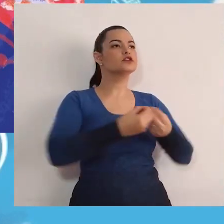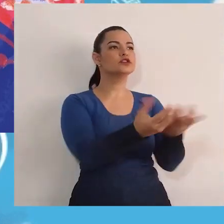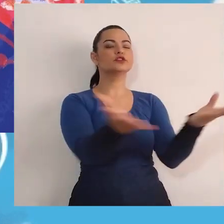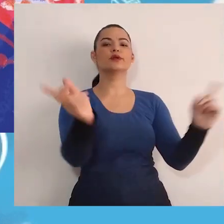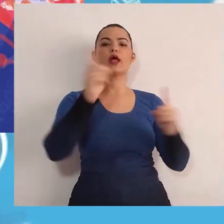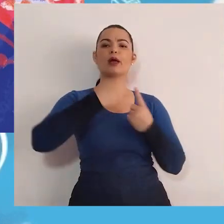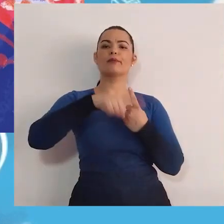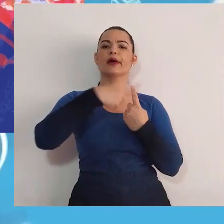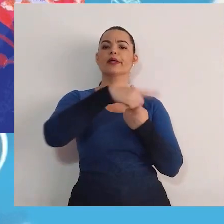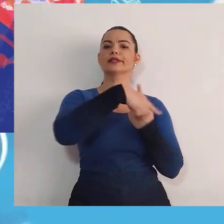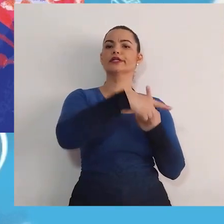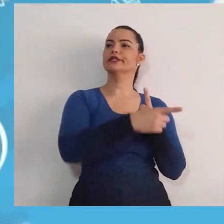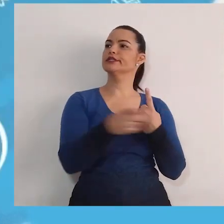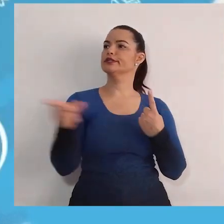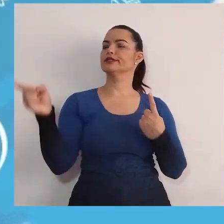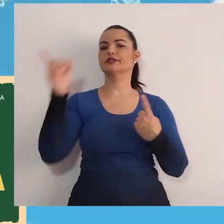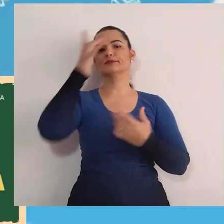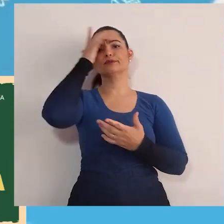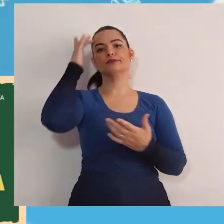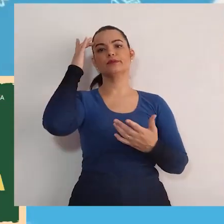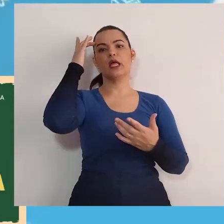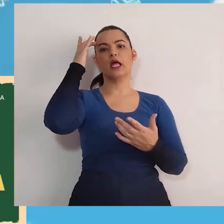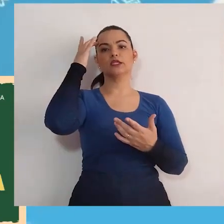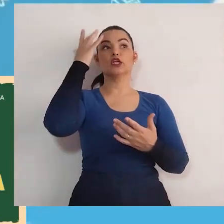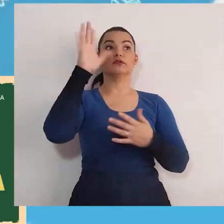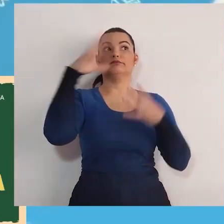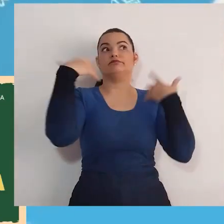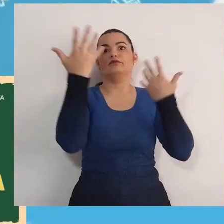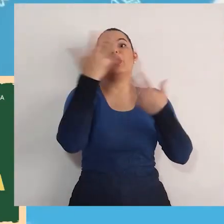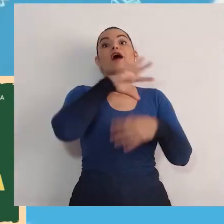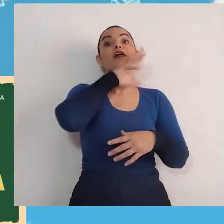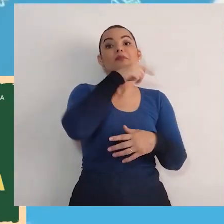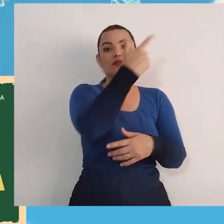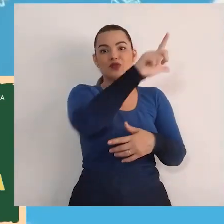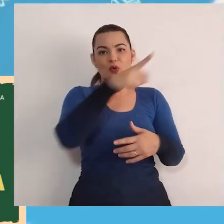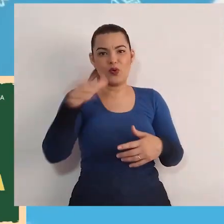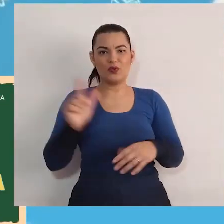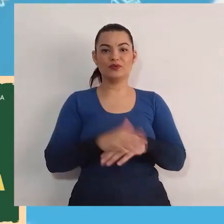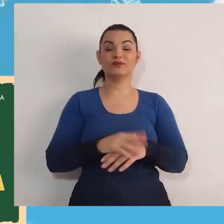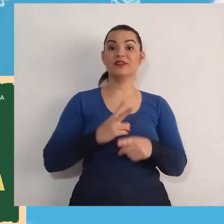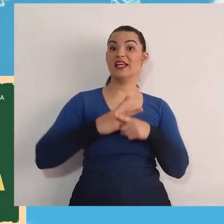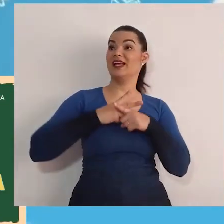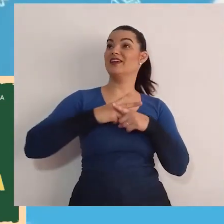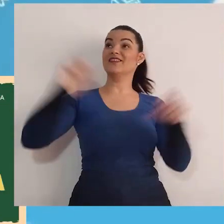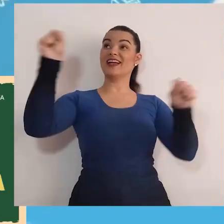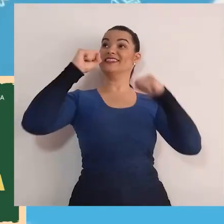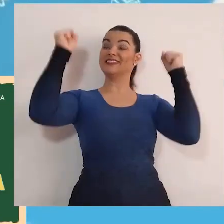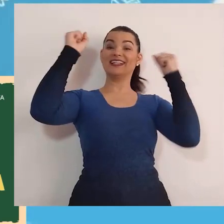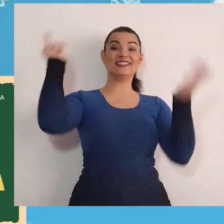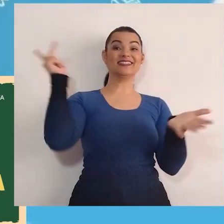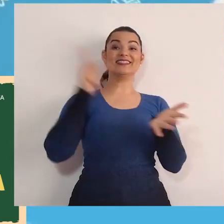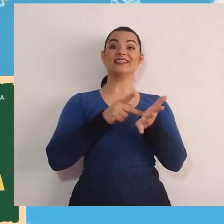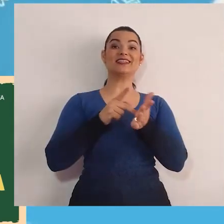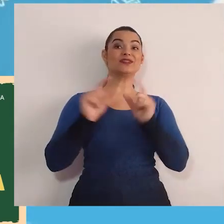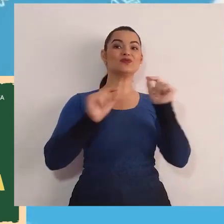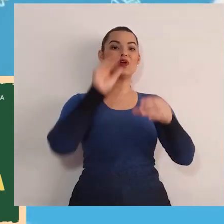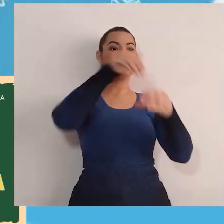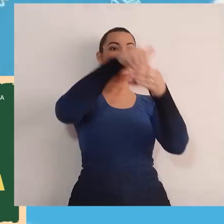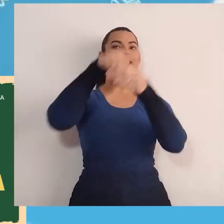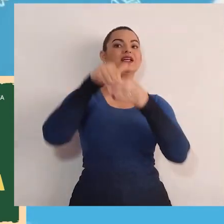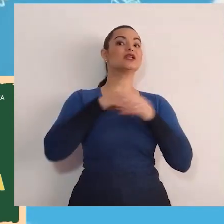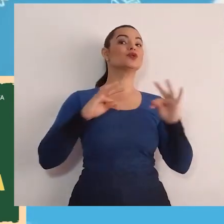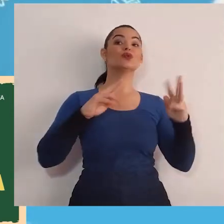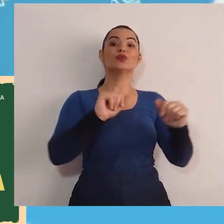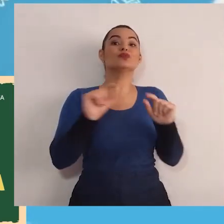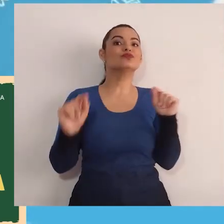eleitores. E a grande vencedora da eleição, ou grande vencedor da eleição,